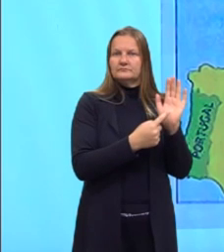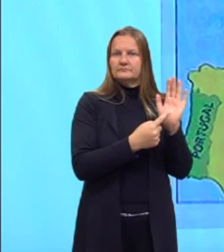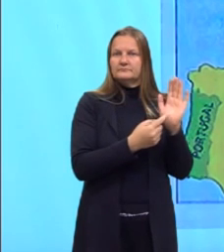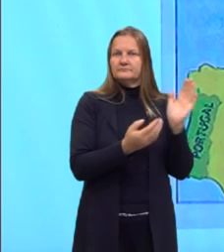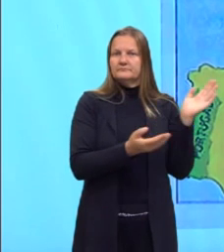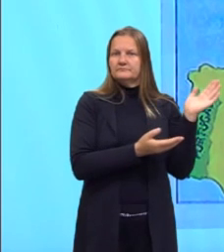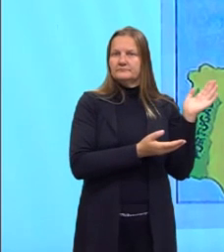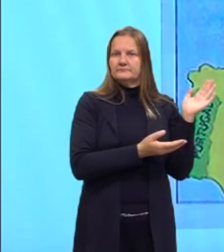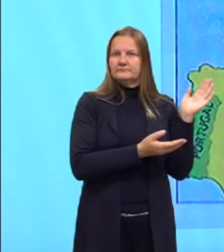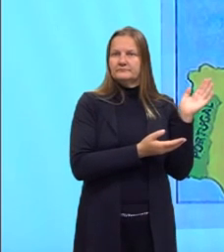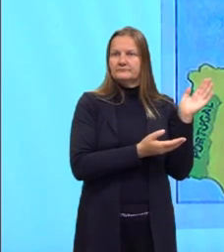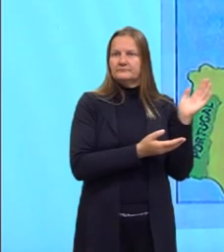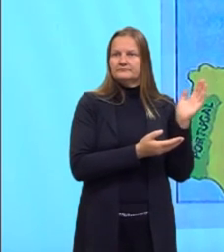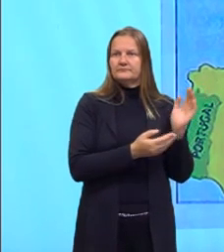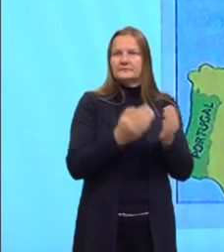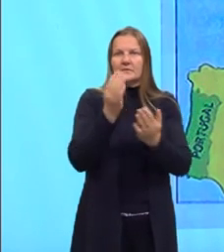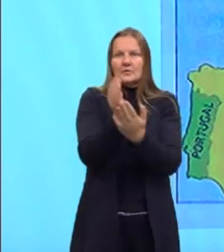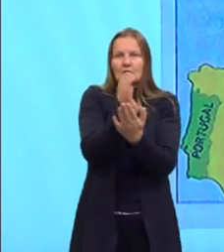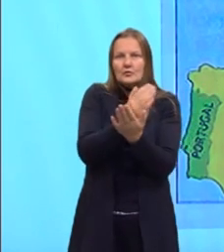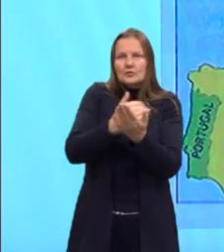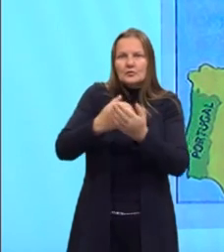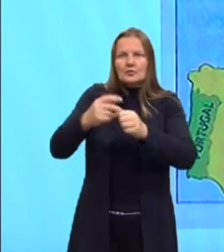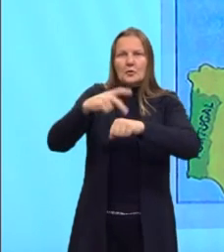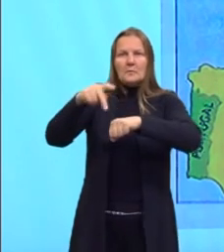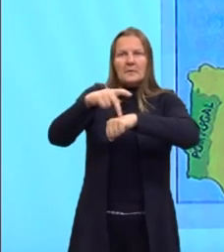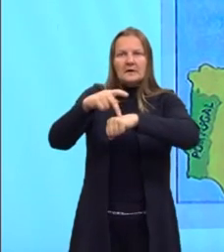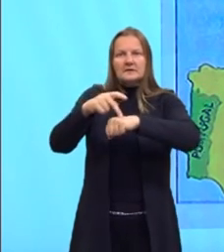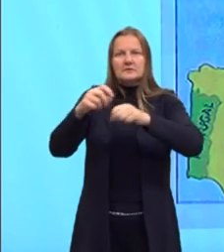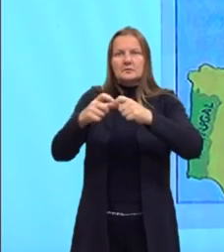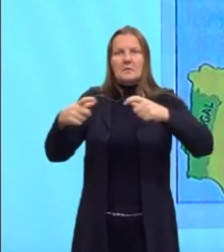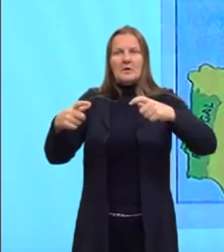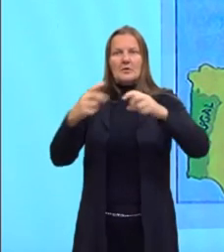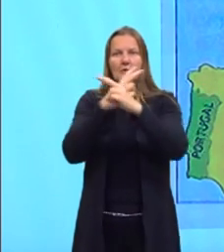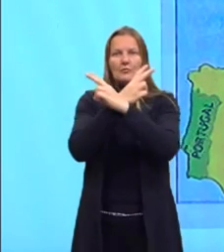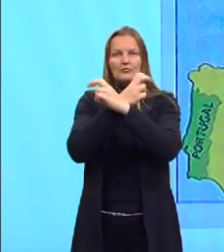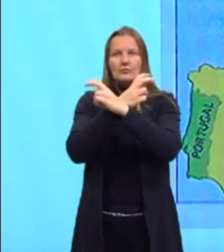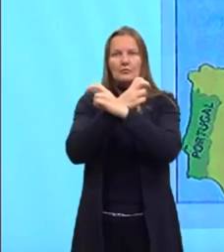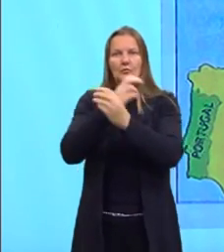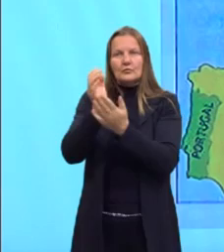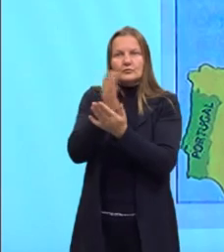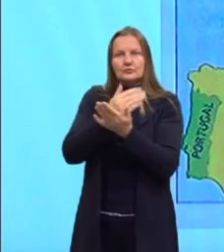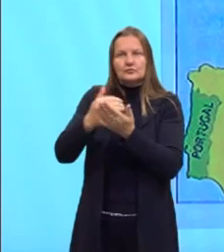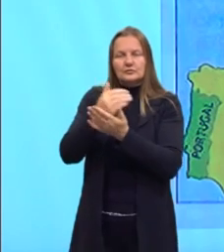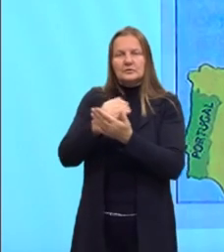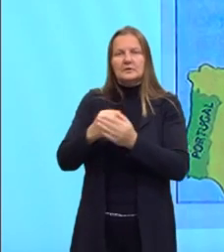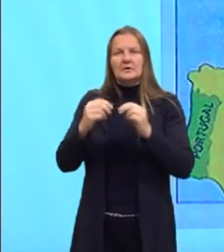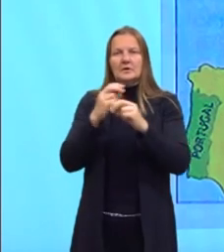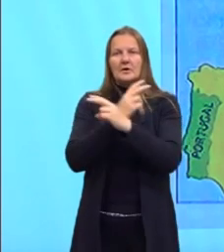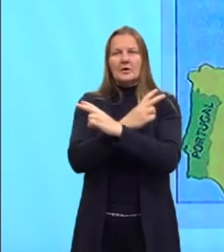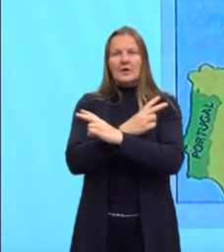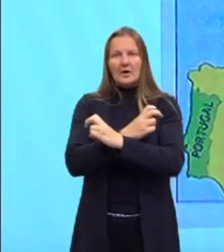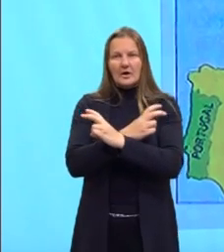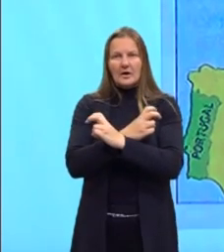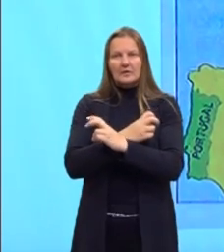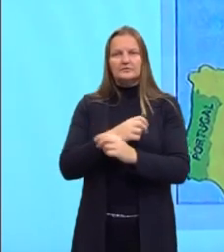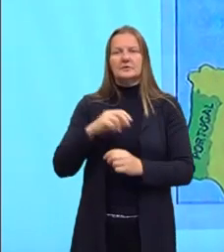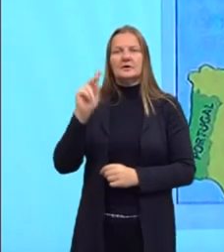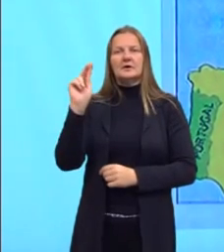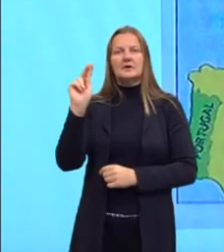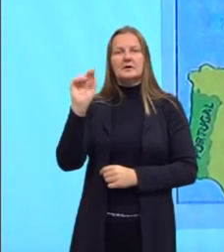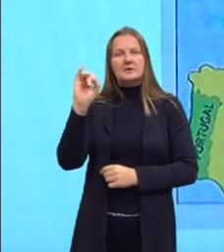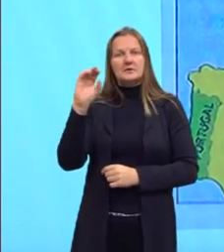Austro-Húngaro, ó, se divide em alguns outros países, ó, Tchecoslováquia, Áustria, Iugoslávia,